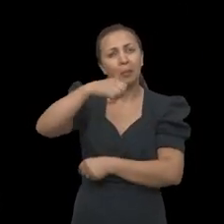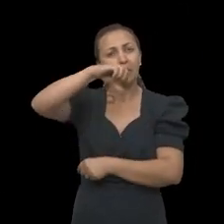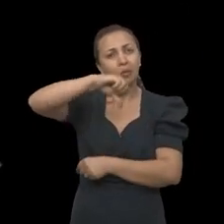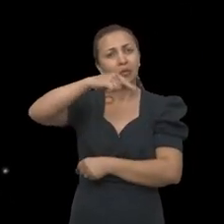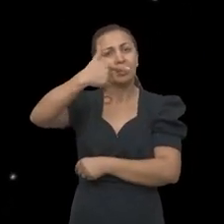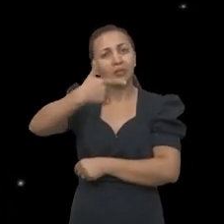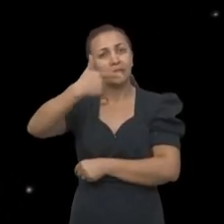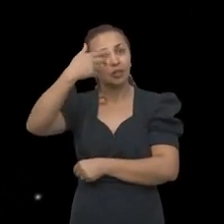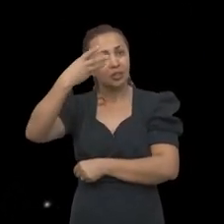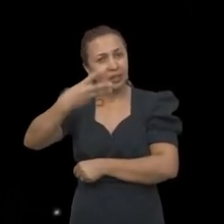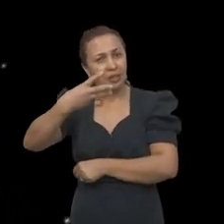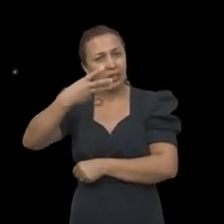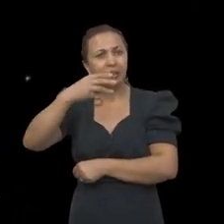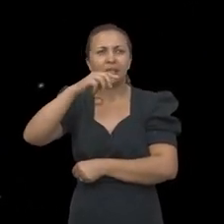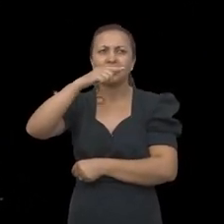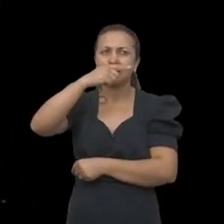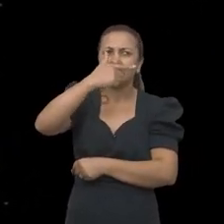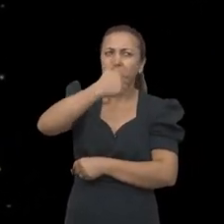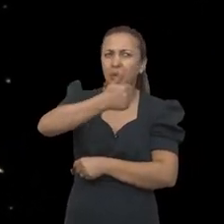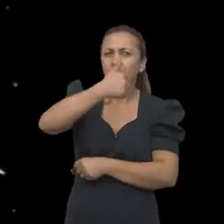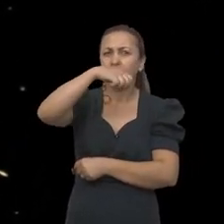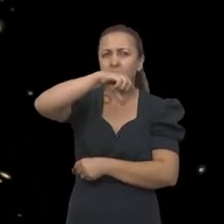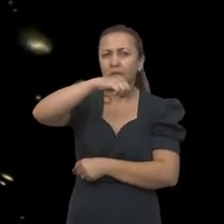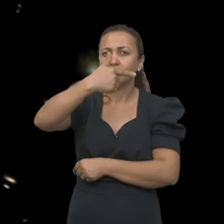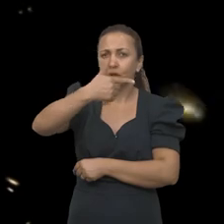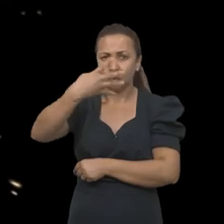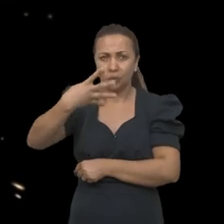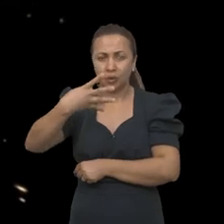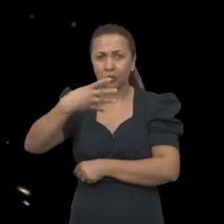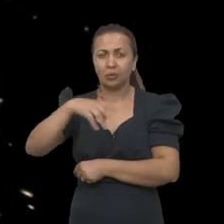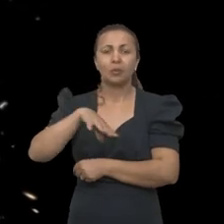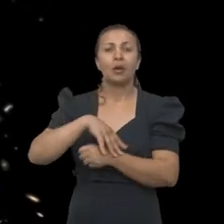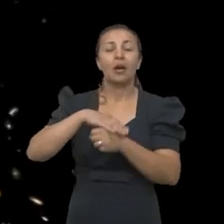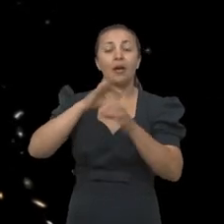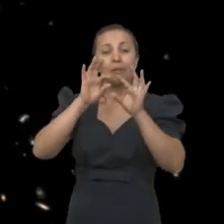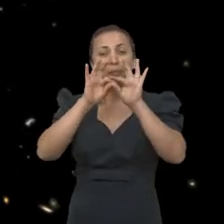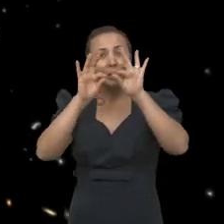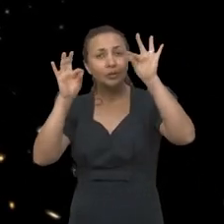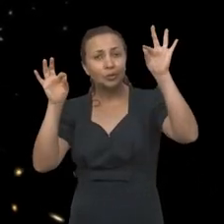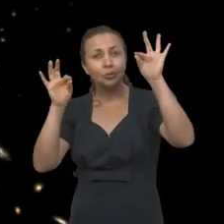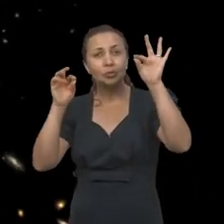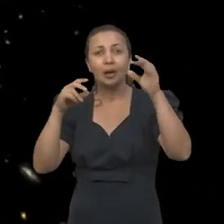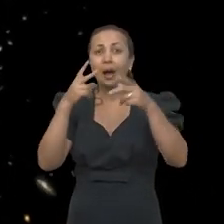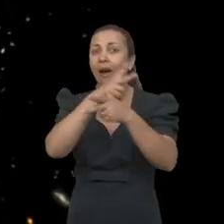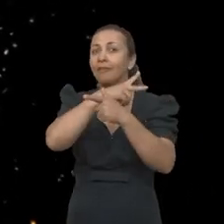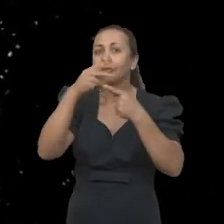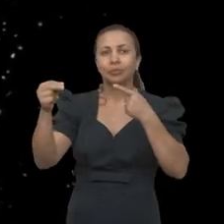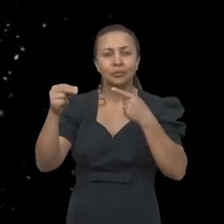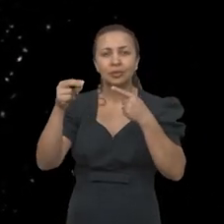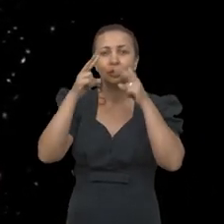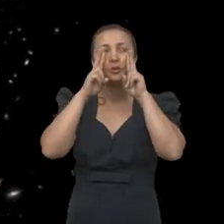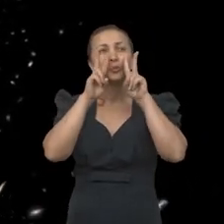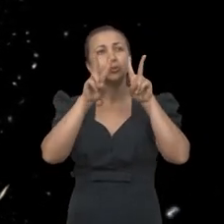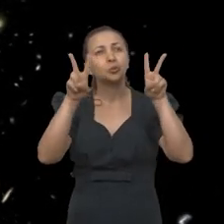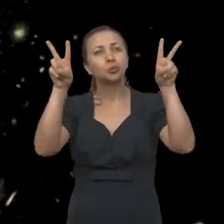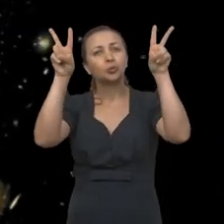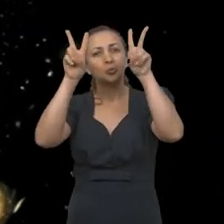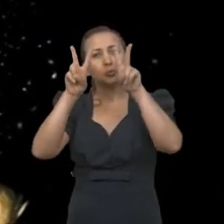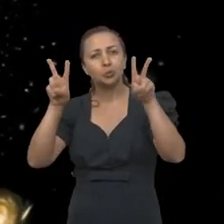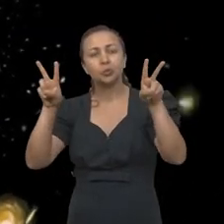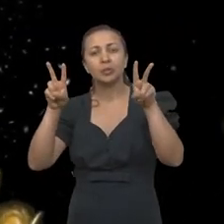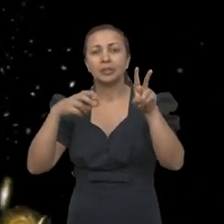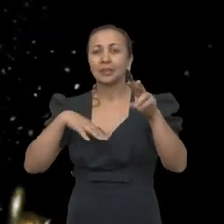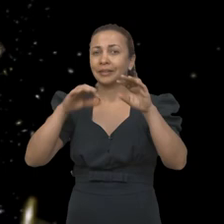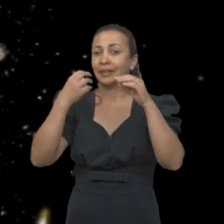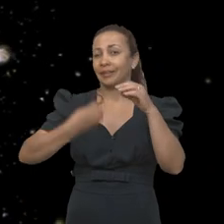1923, 1924, Edwin Hubble mediu as velocidades dessas galáxias. E ele observou